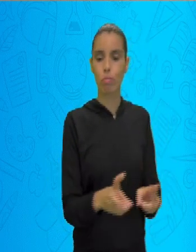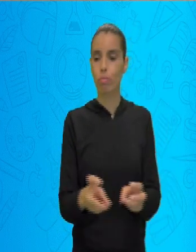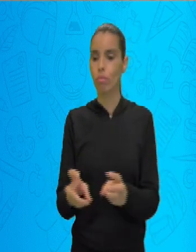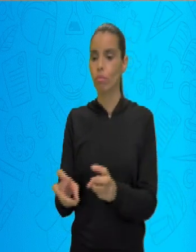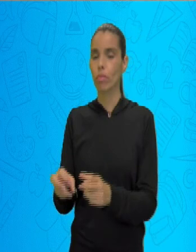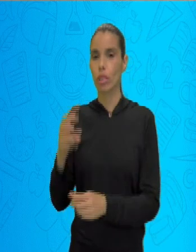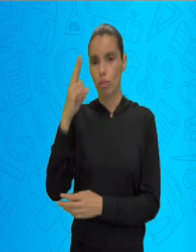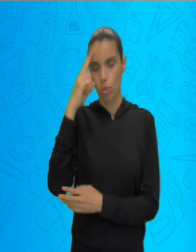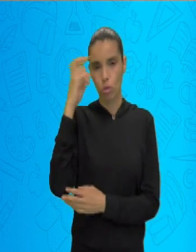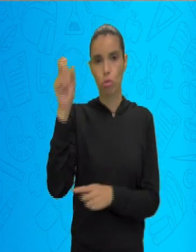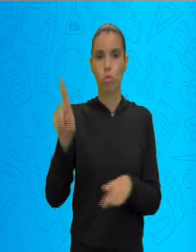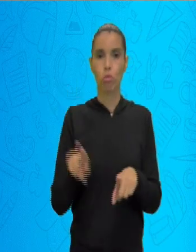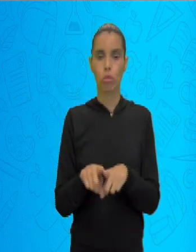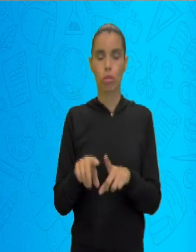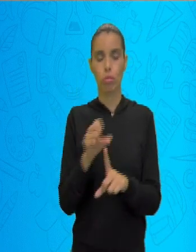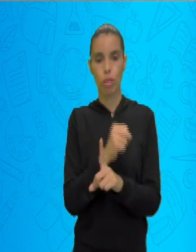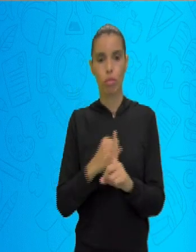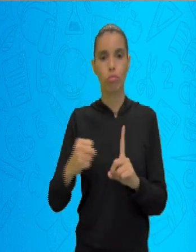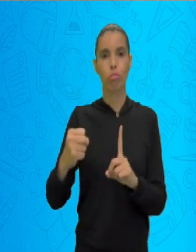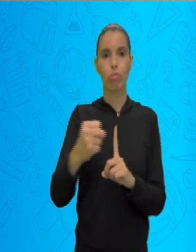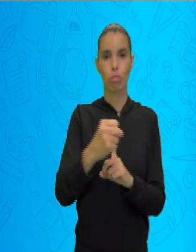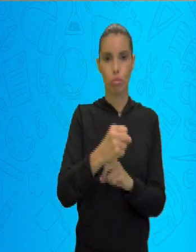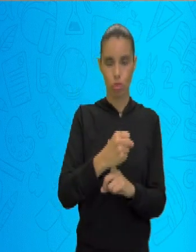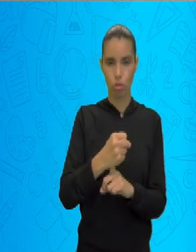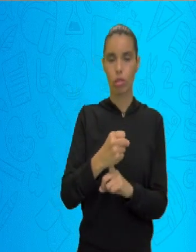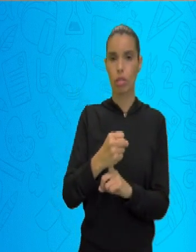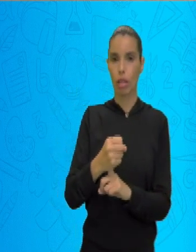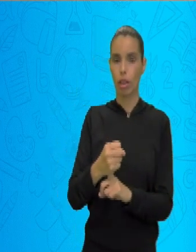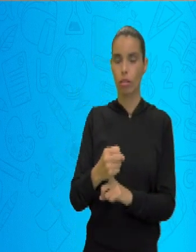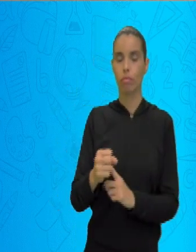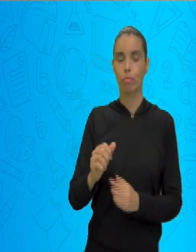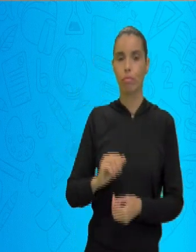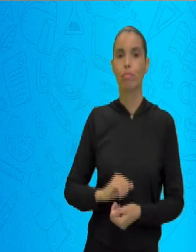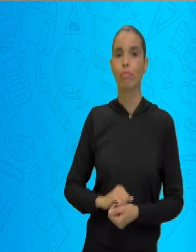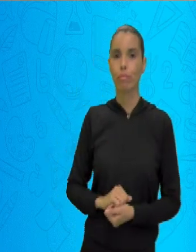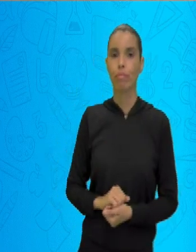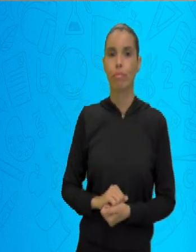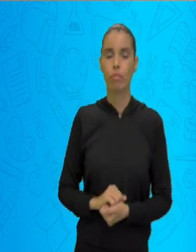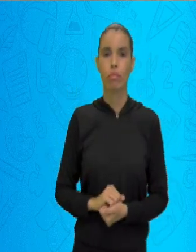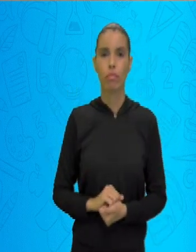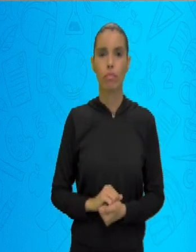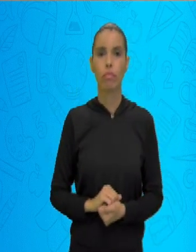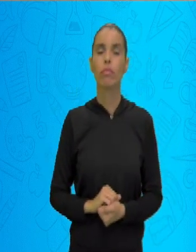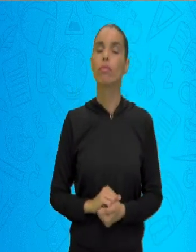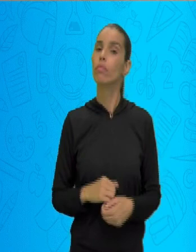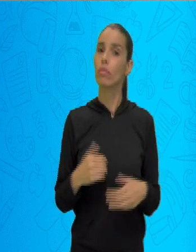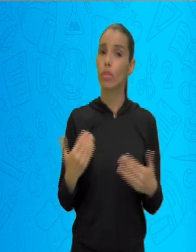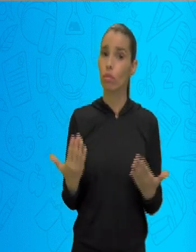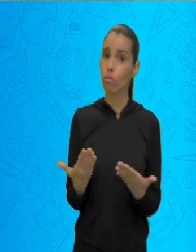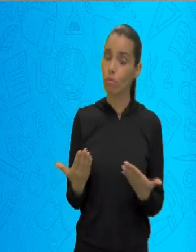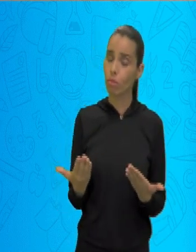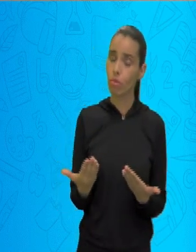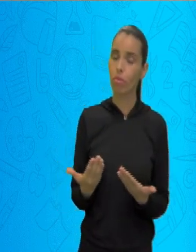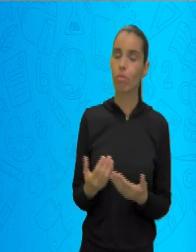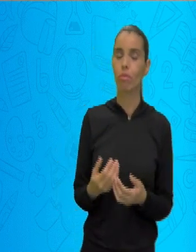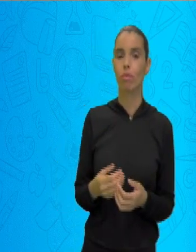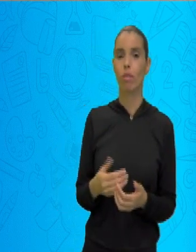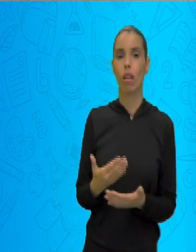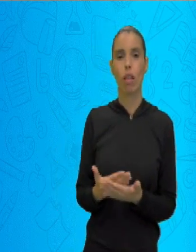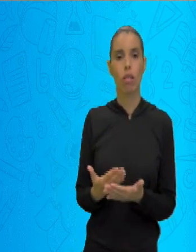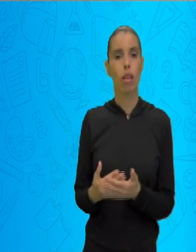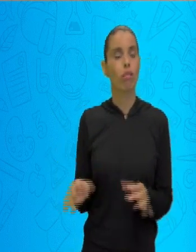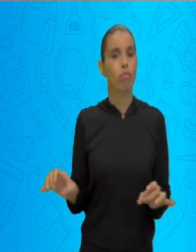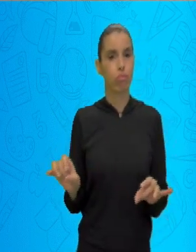culturais e econômicas. Tranquilo? E nós vamos ficando por aqui nessa aula. E você